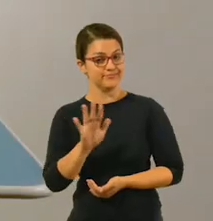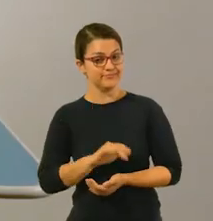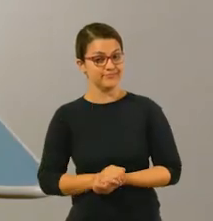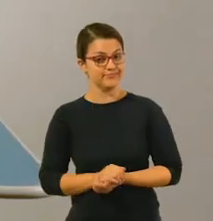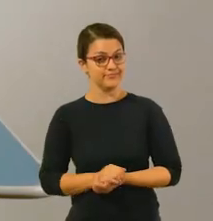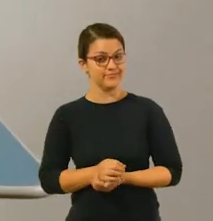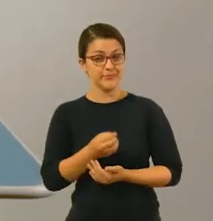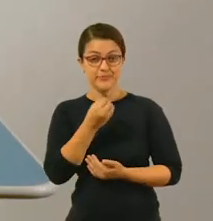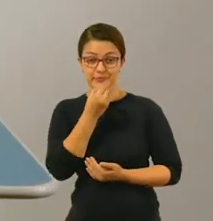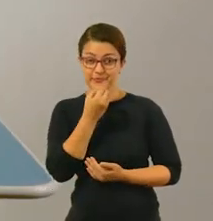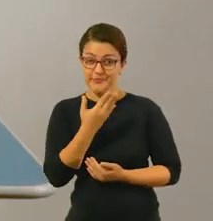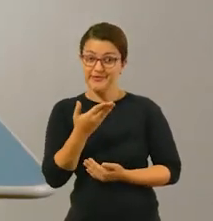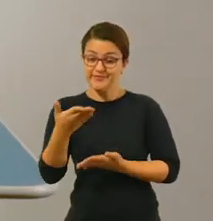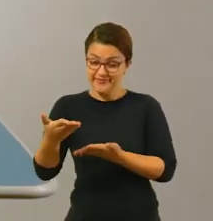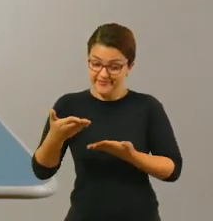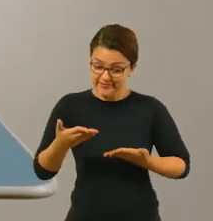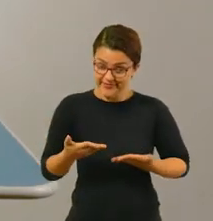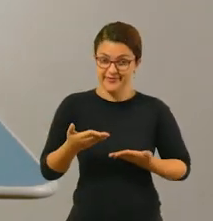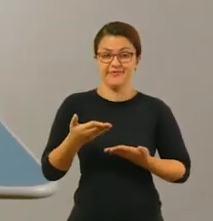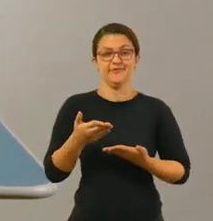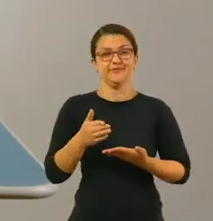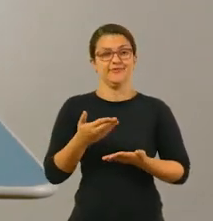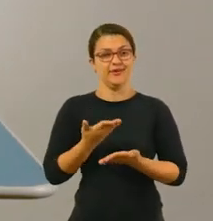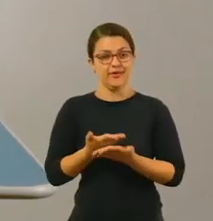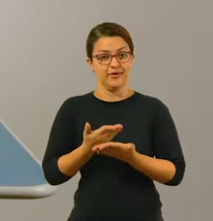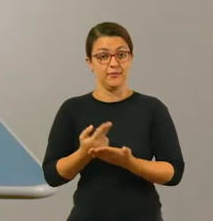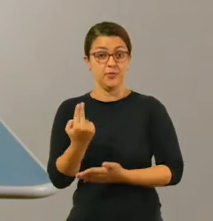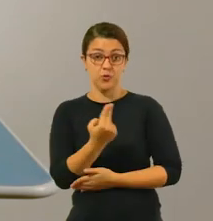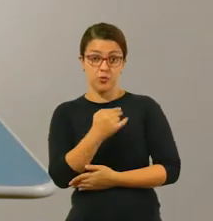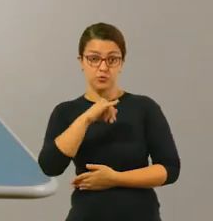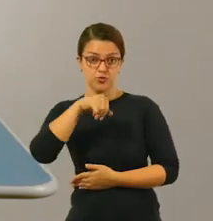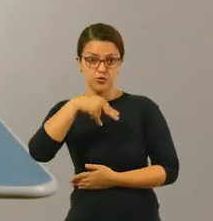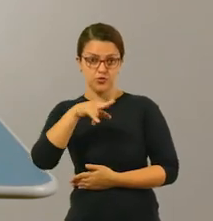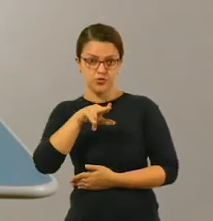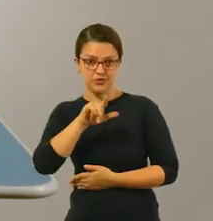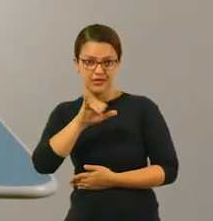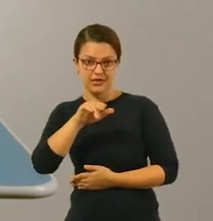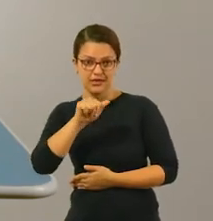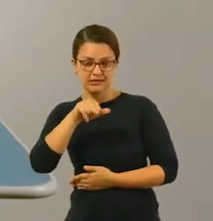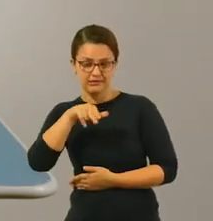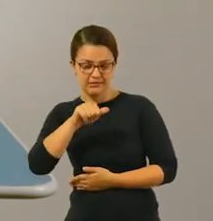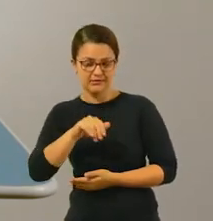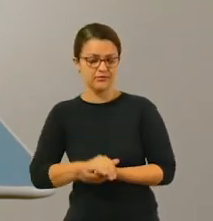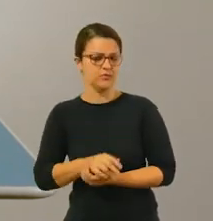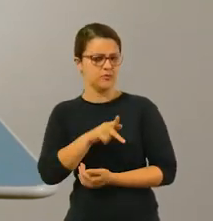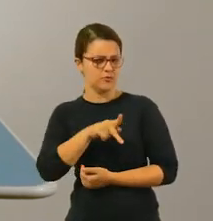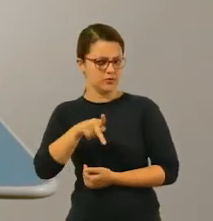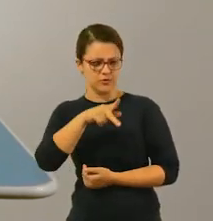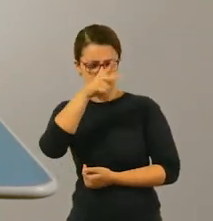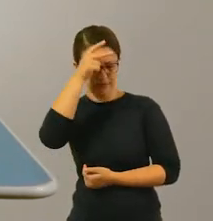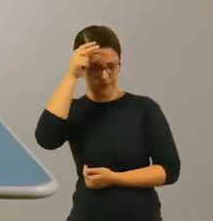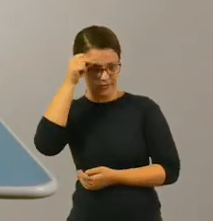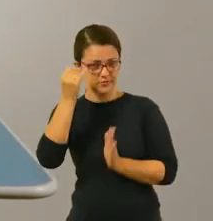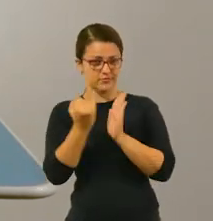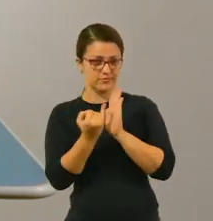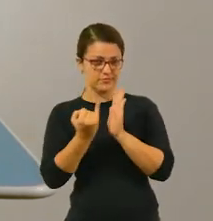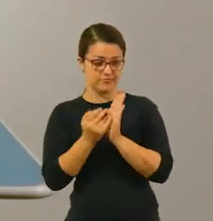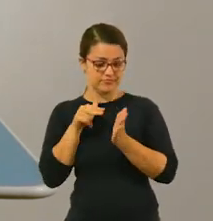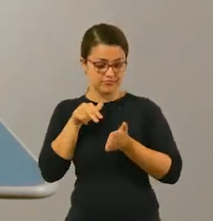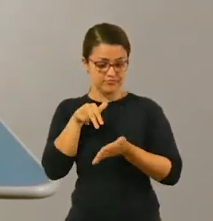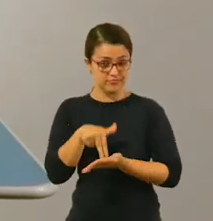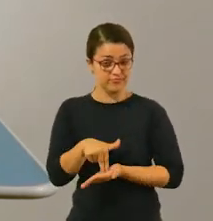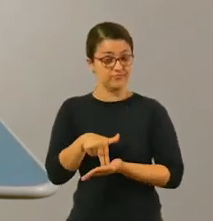Olá, sejam todos bem-vindos a mais uma videoaula. Eu sou a professora Juliana, da Rede Municipal da Prefeitura de Itapevi,